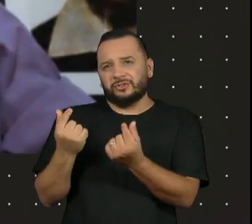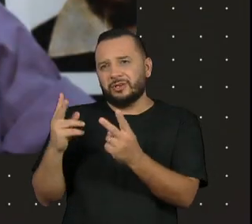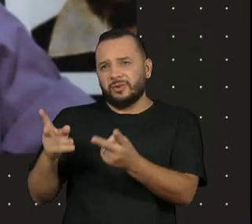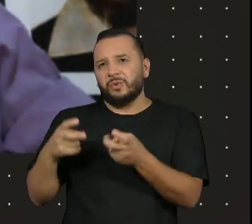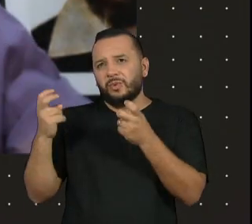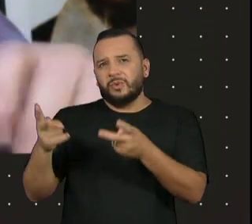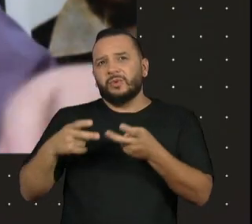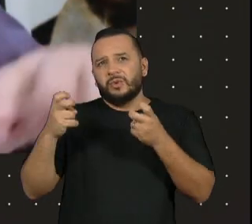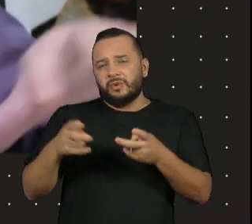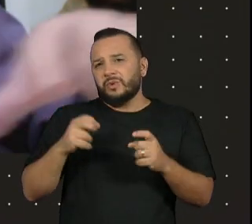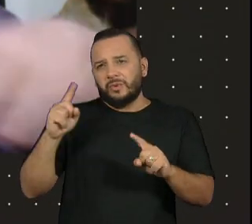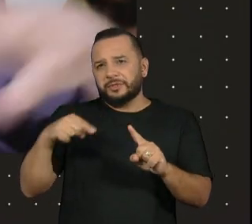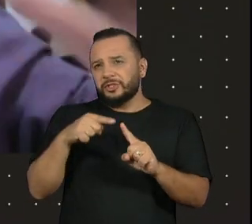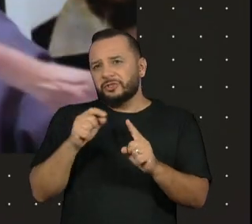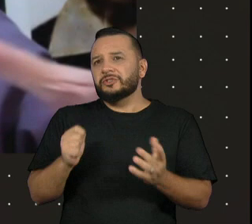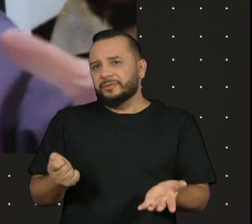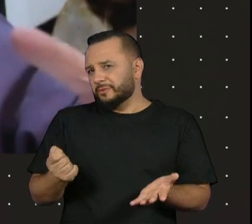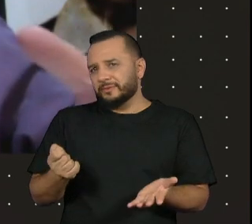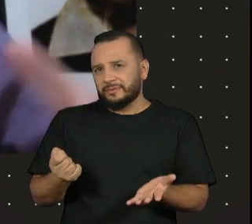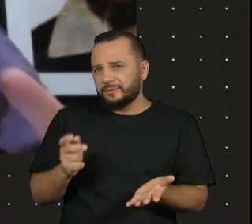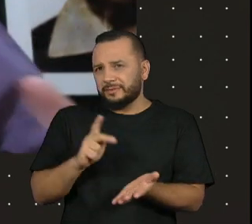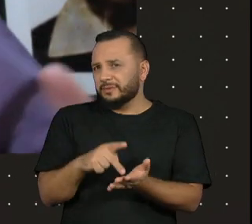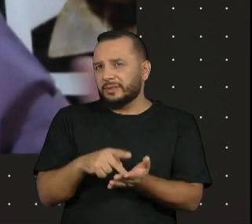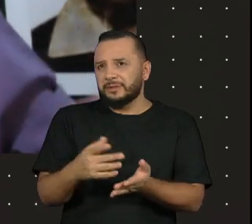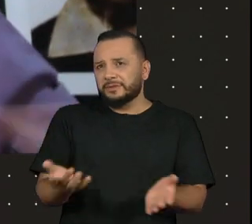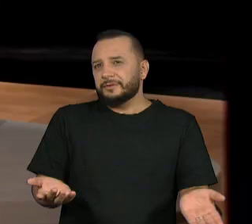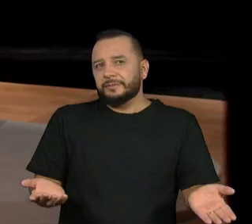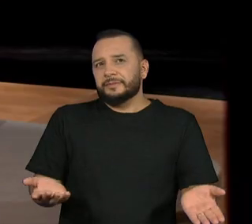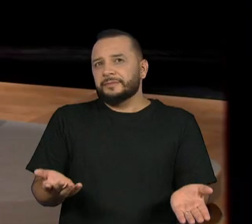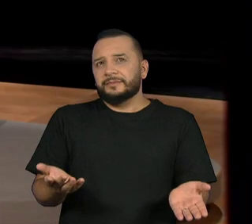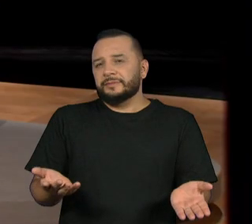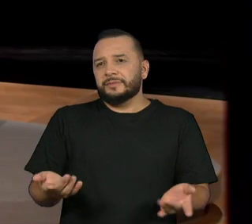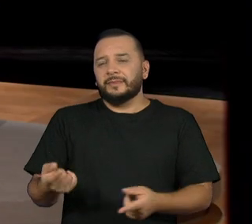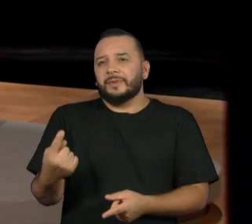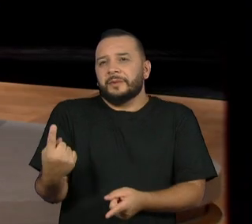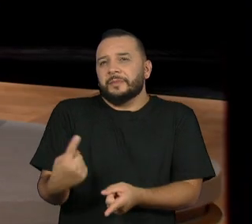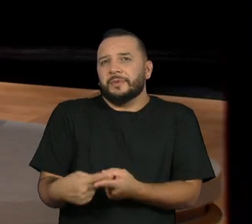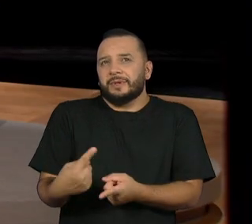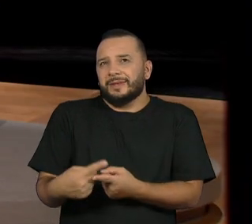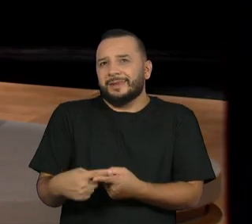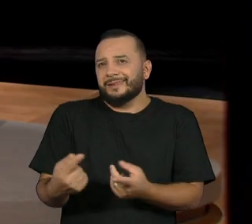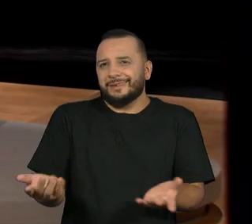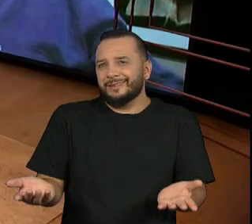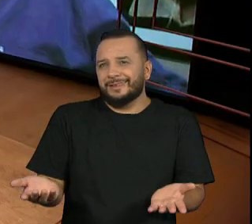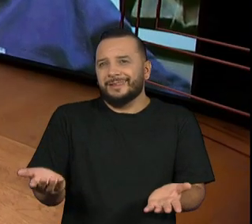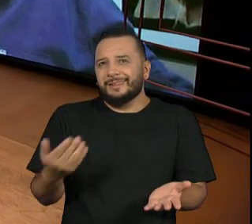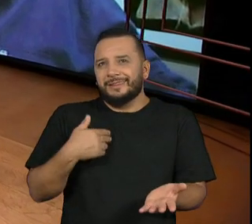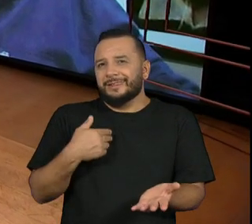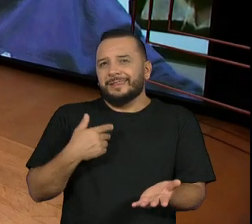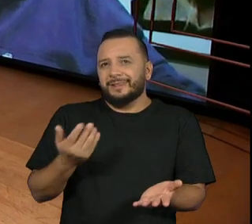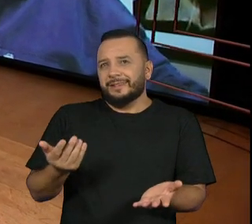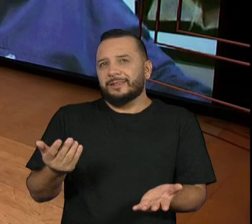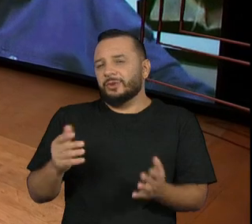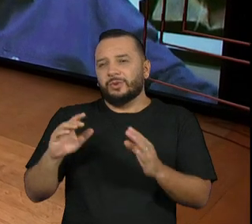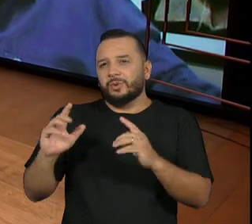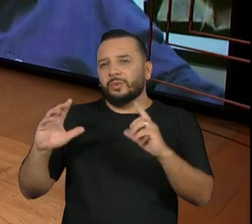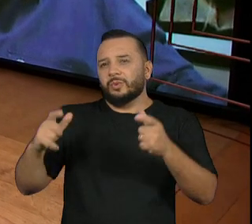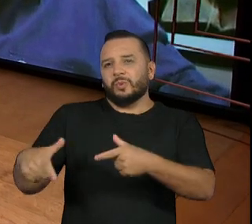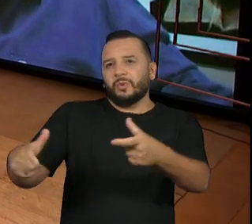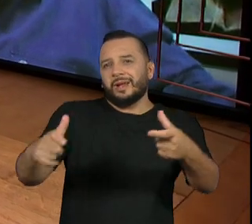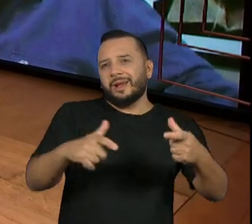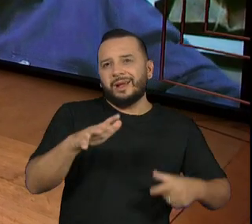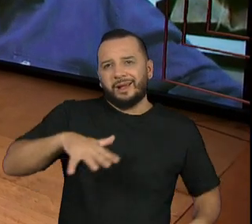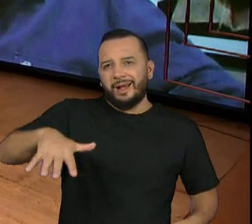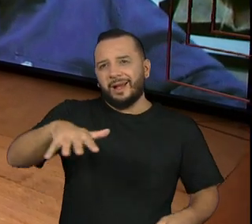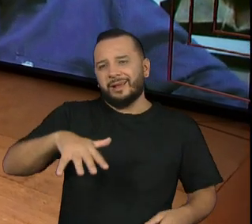lucro, parece que o mundo vai acabar mesmo, porque eles estão raspando o tacho, não é brincadeira, em todos os lugares, em todas as